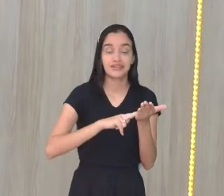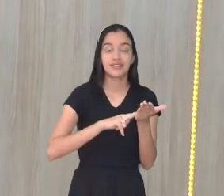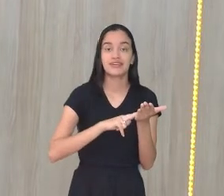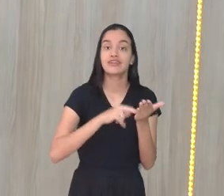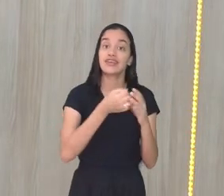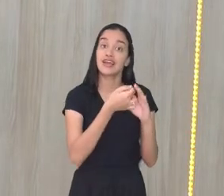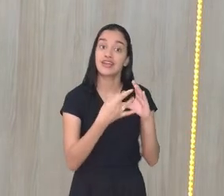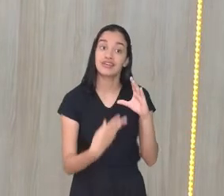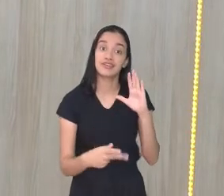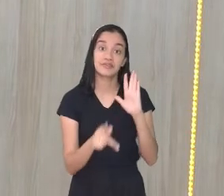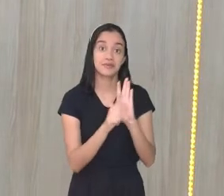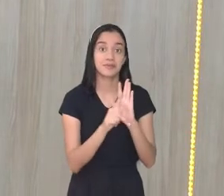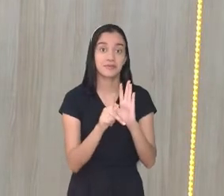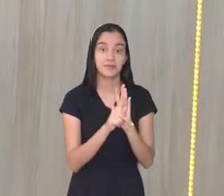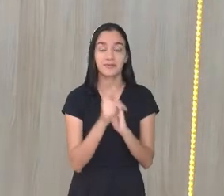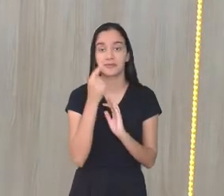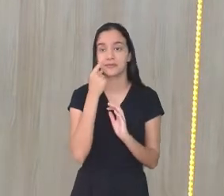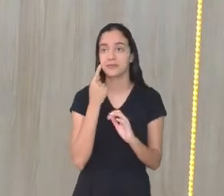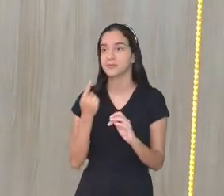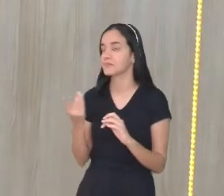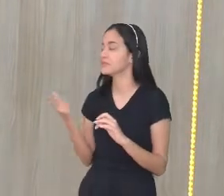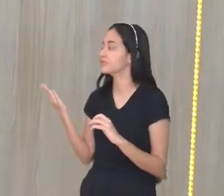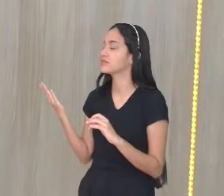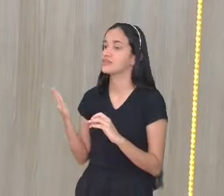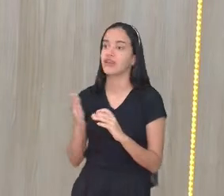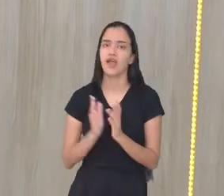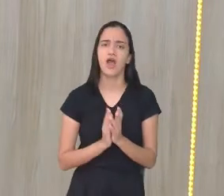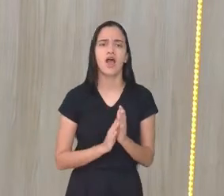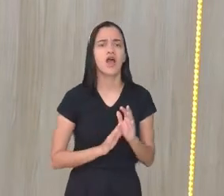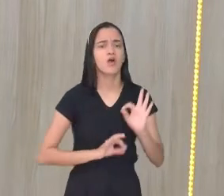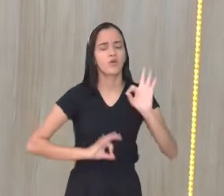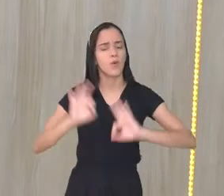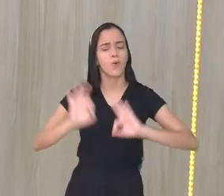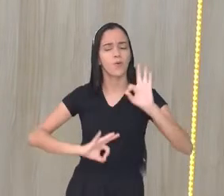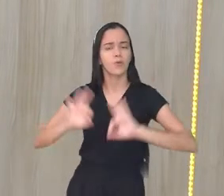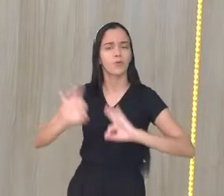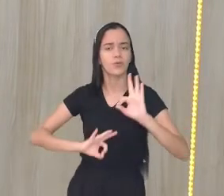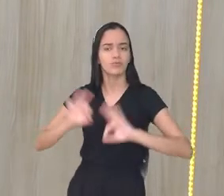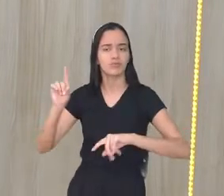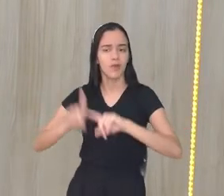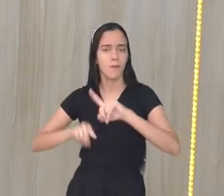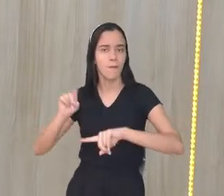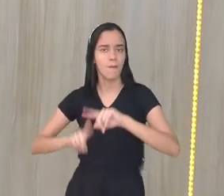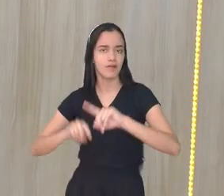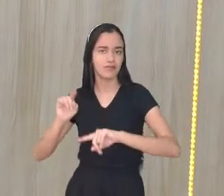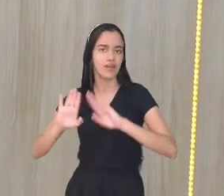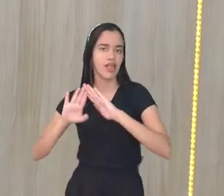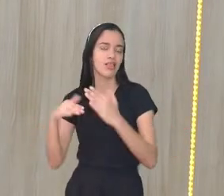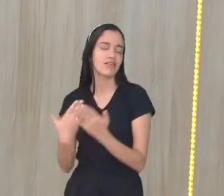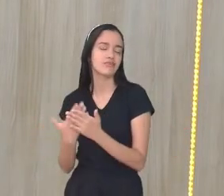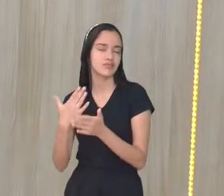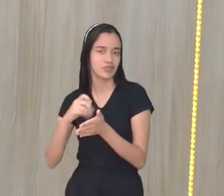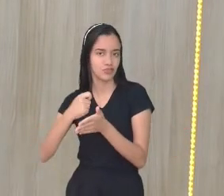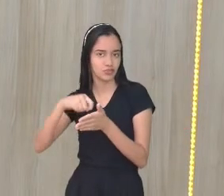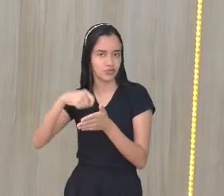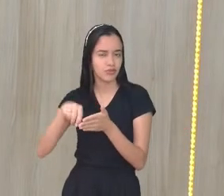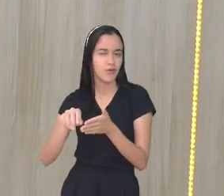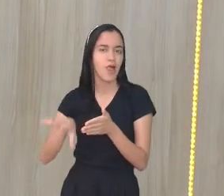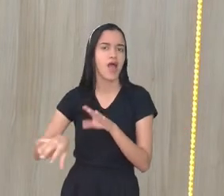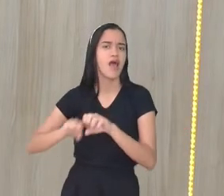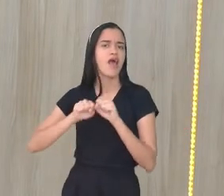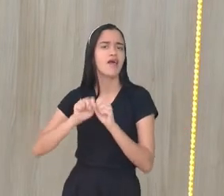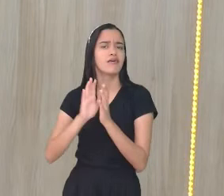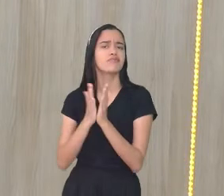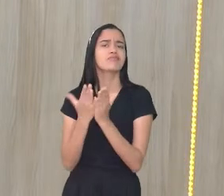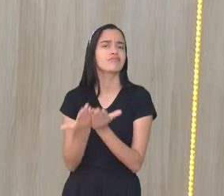características. Hora de organizar o material aí, não é? Se você quer anotar alguma coisa, pega seu